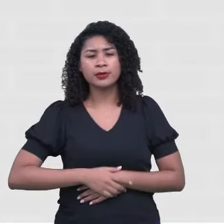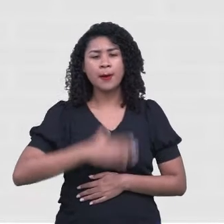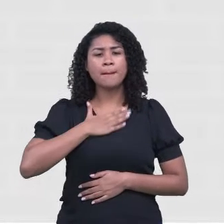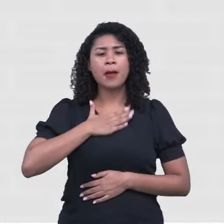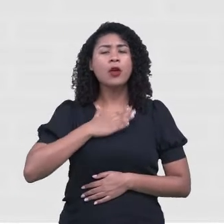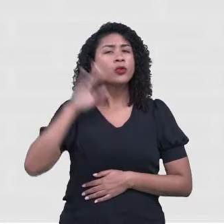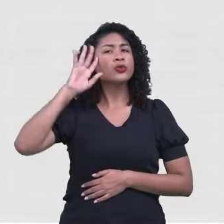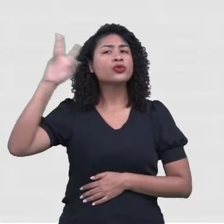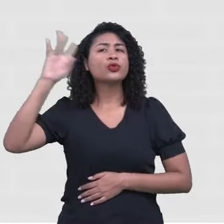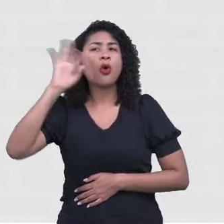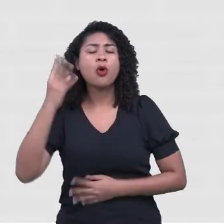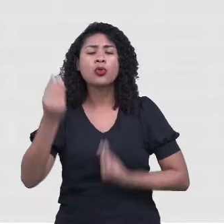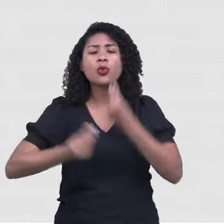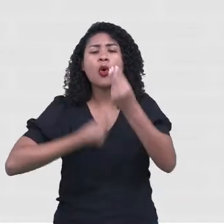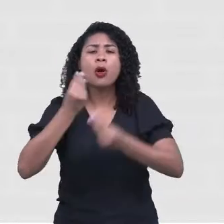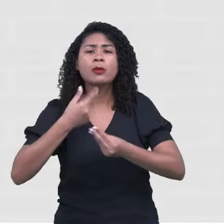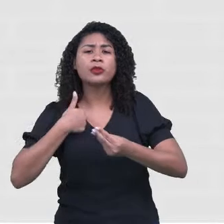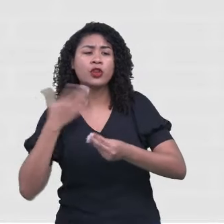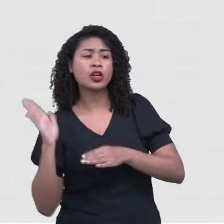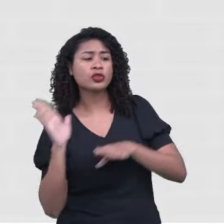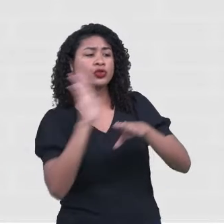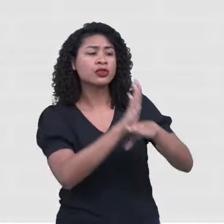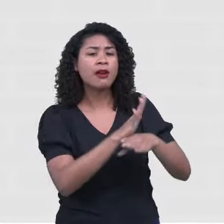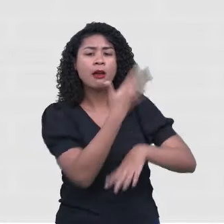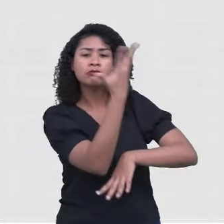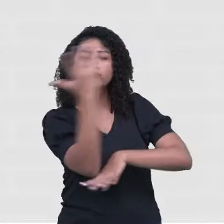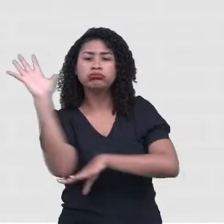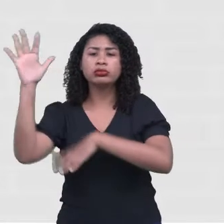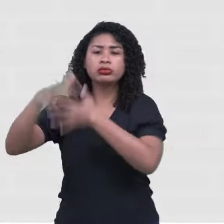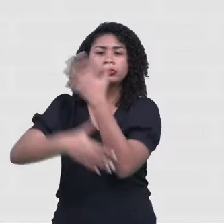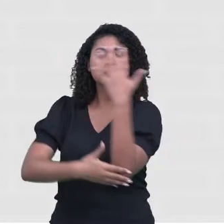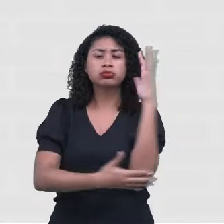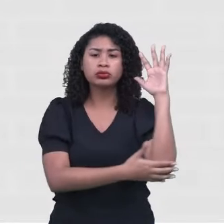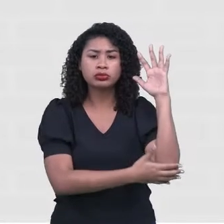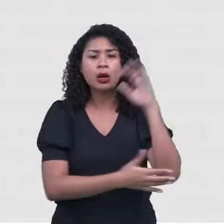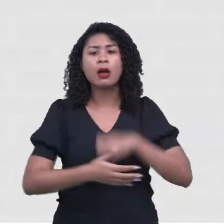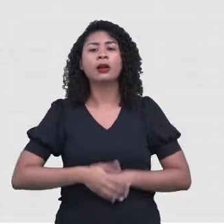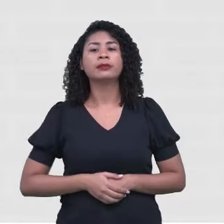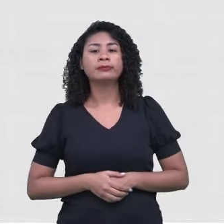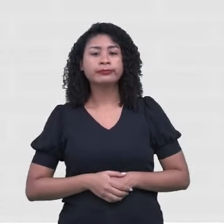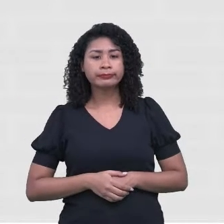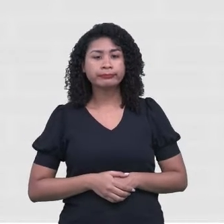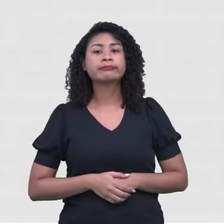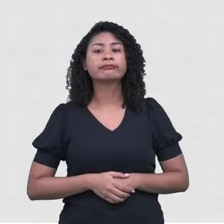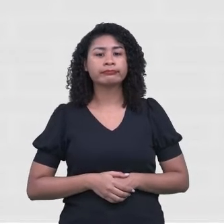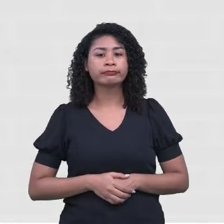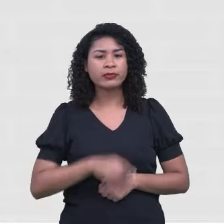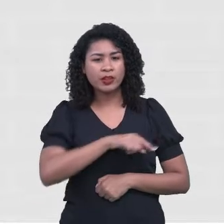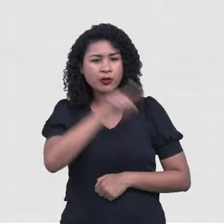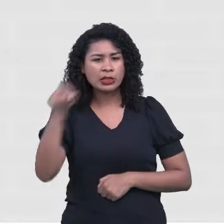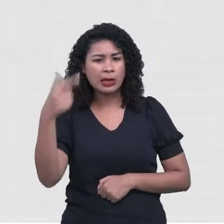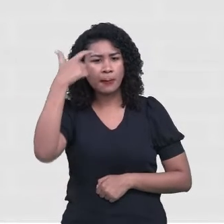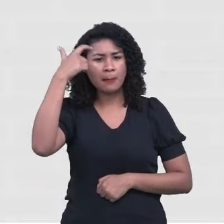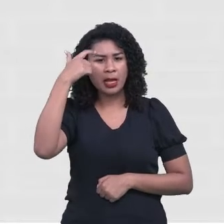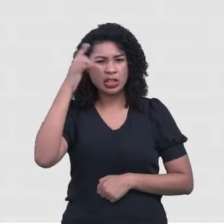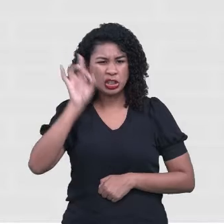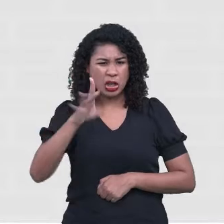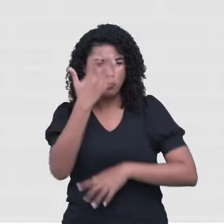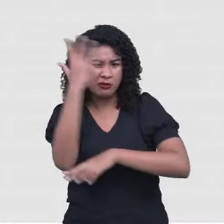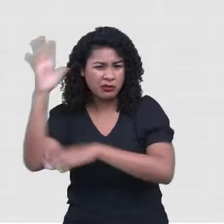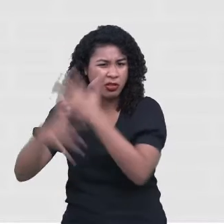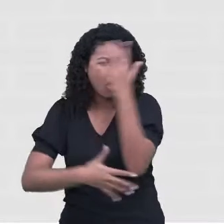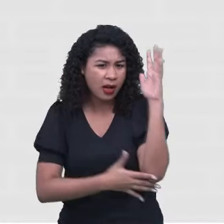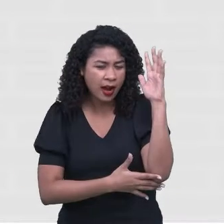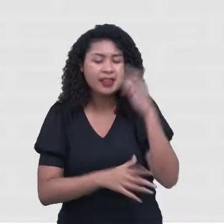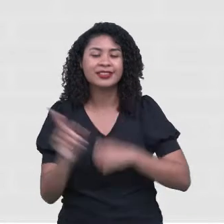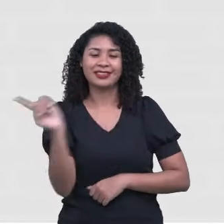eu posso beneficiar o meio ambiente. Quando eu falo em meio ambiente, eu sempre digo, esqueçam a floresta. Ela faz parte